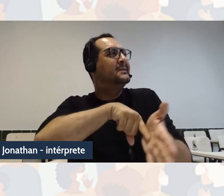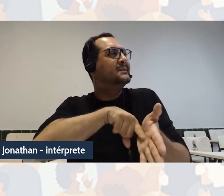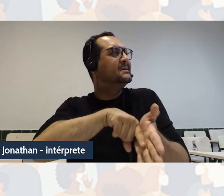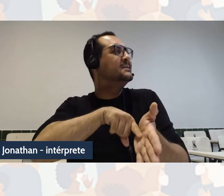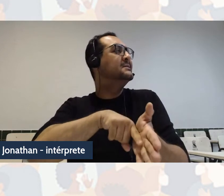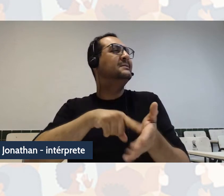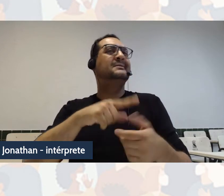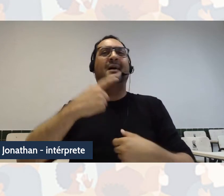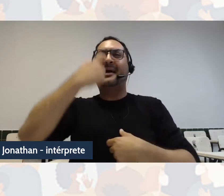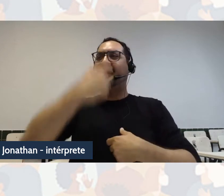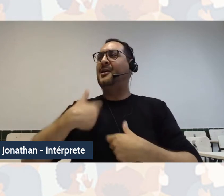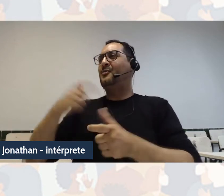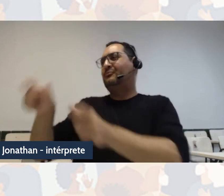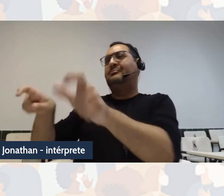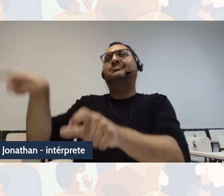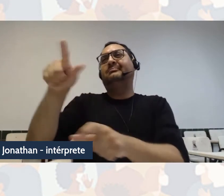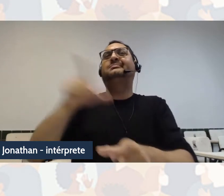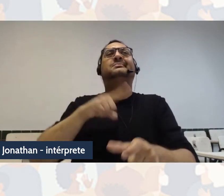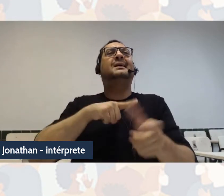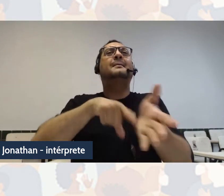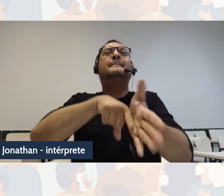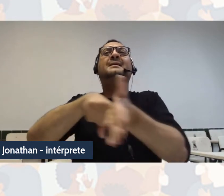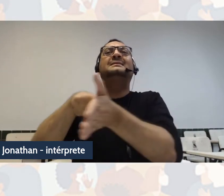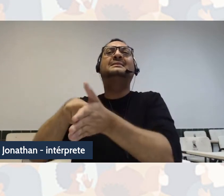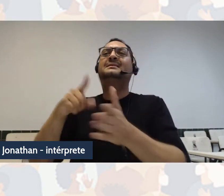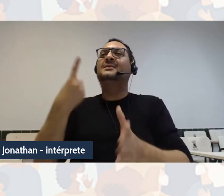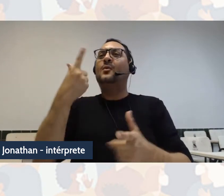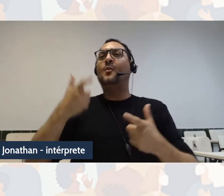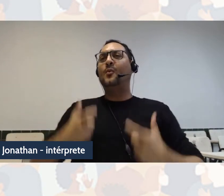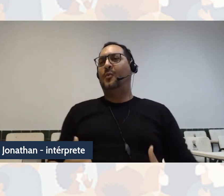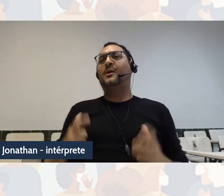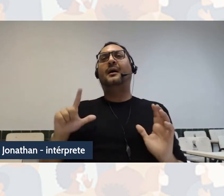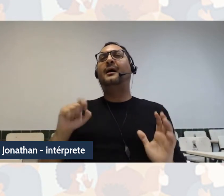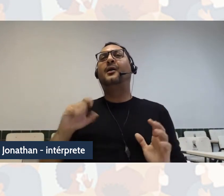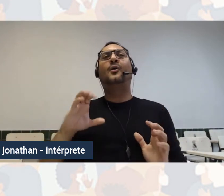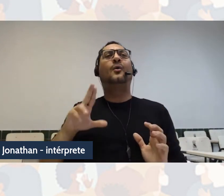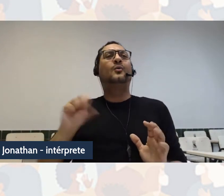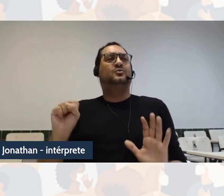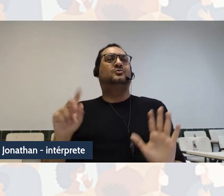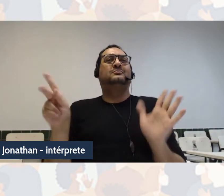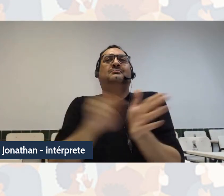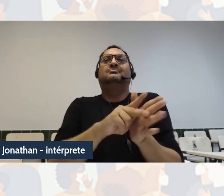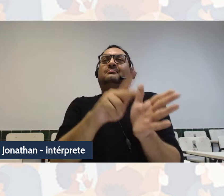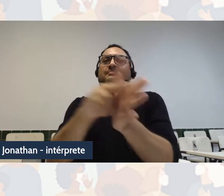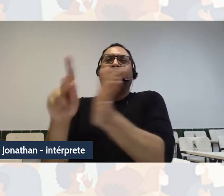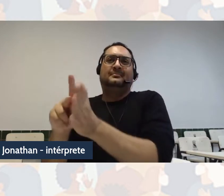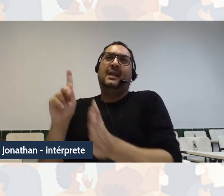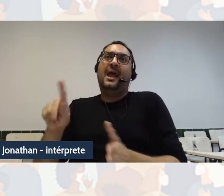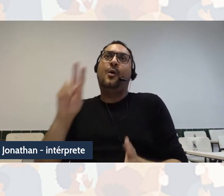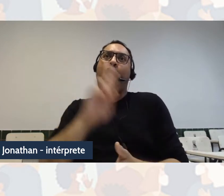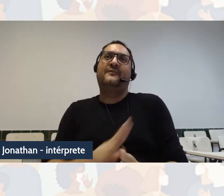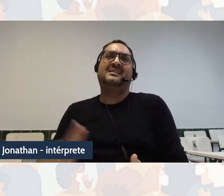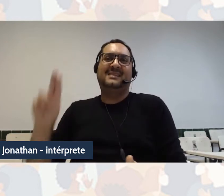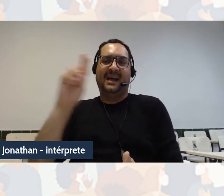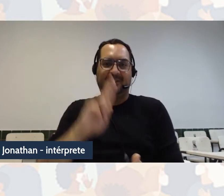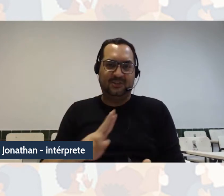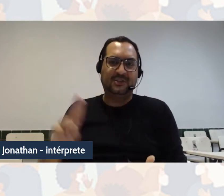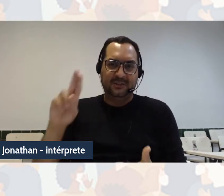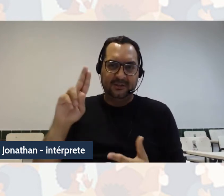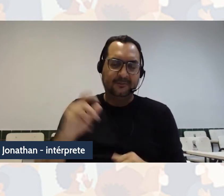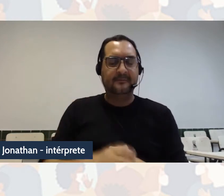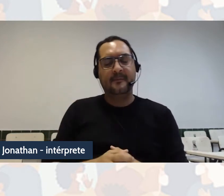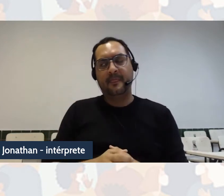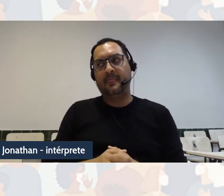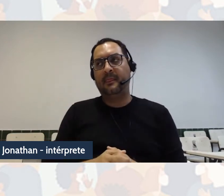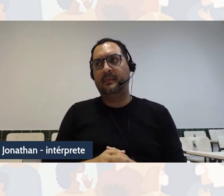produzindo conhecimento de um locus específico, também que eu vou falar aqui, que é da universidade. Então, partir